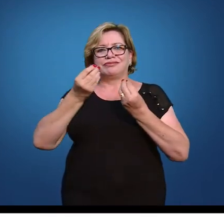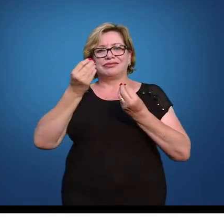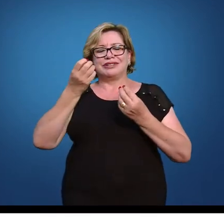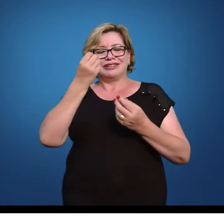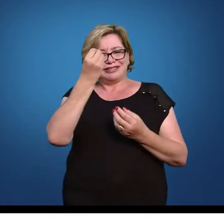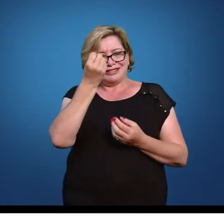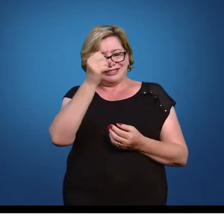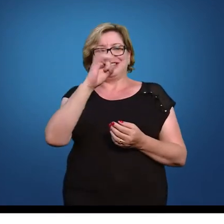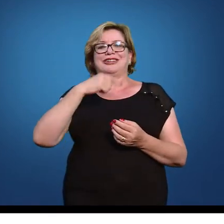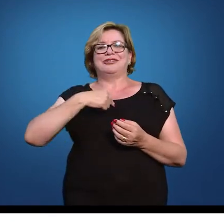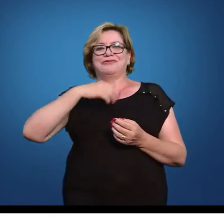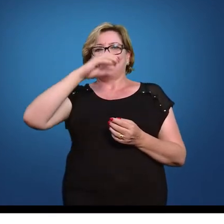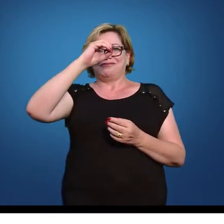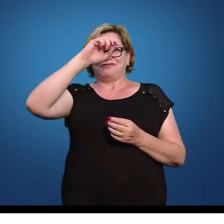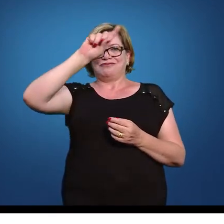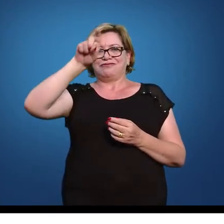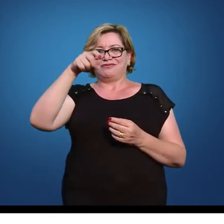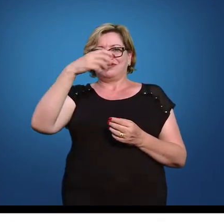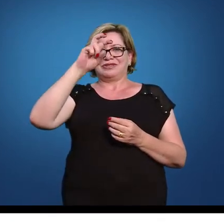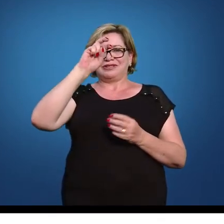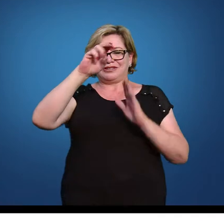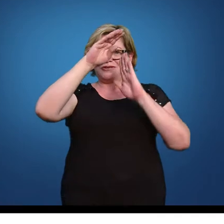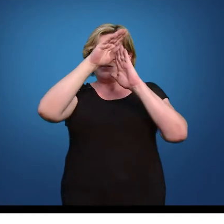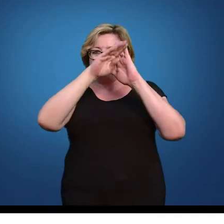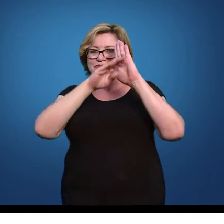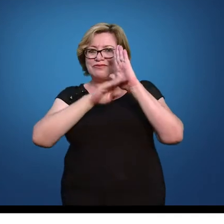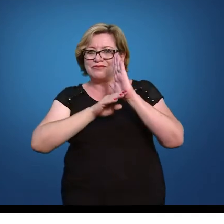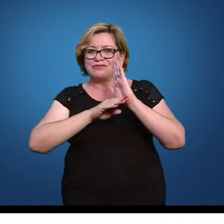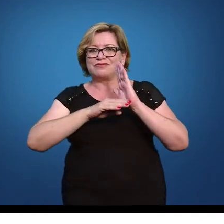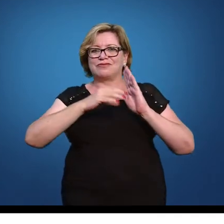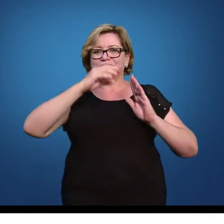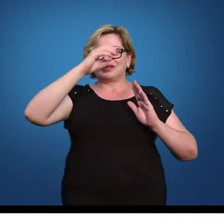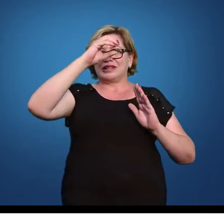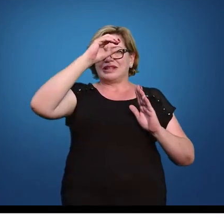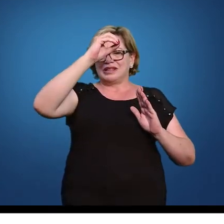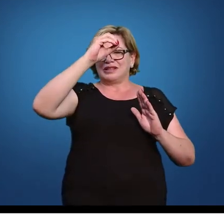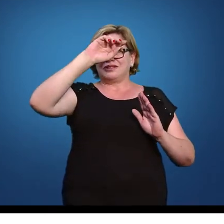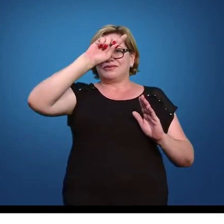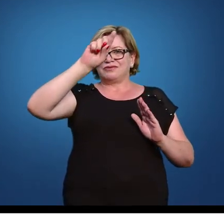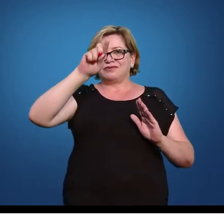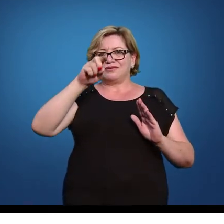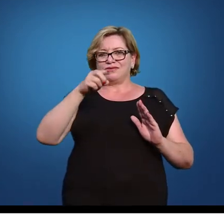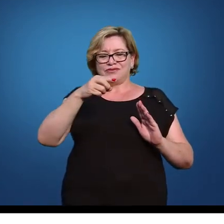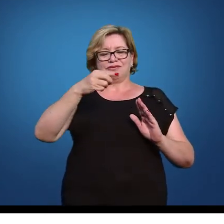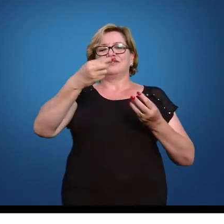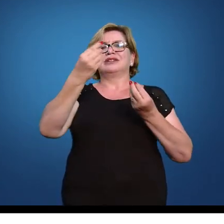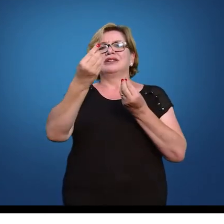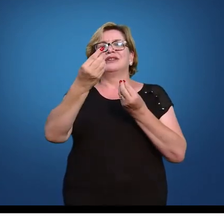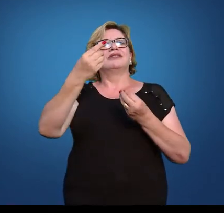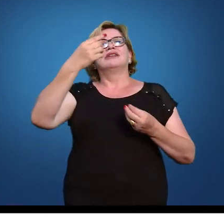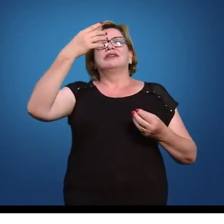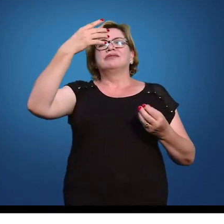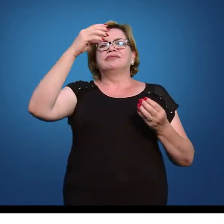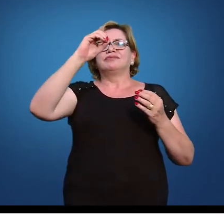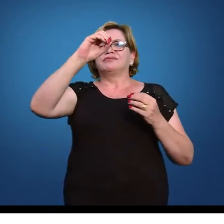lógico se eu pegar 0,5 e subtrair do valor tabelado do valor que eu encontrei na tabela eu vou